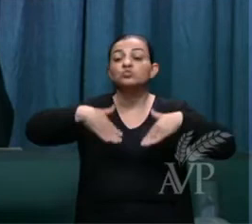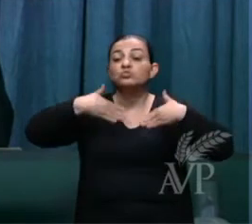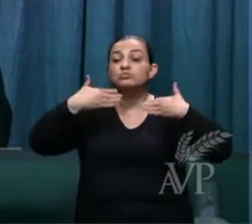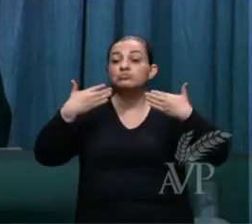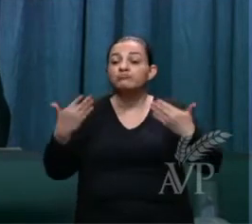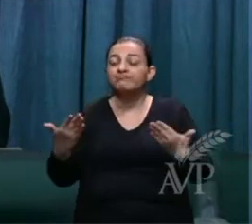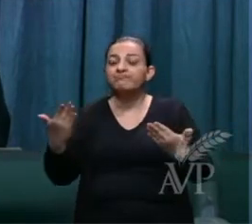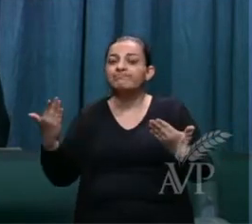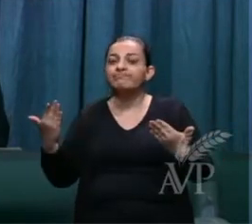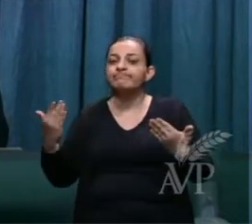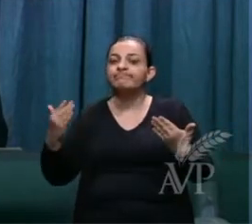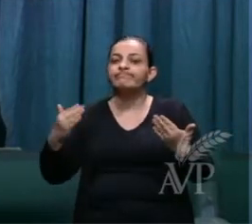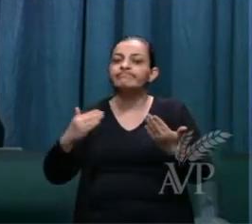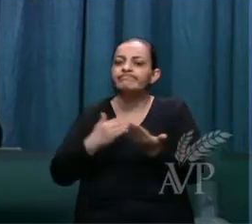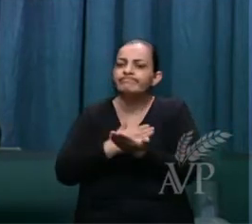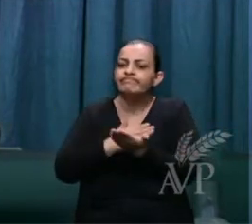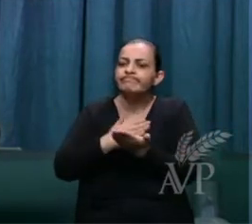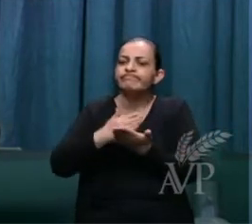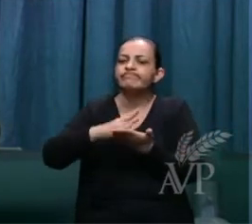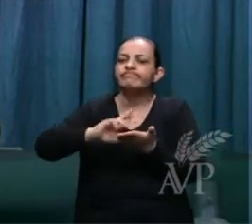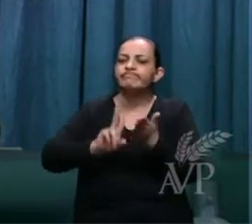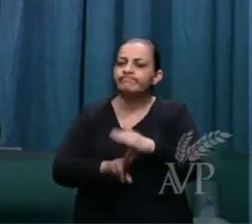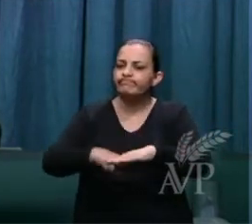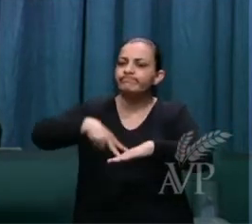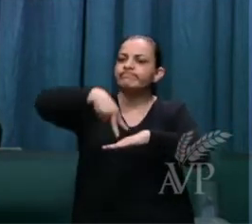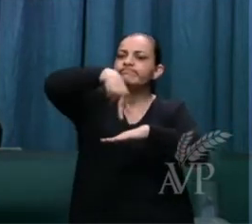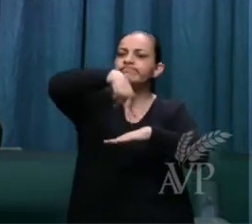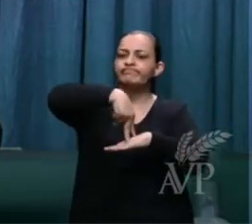virá a ressurreição